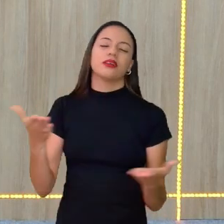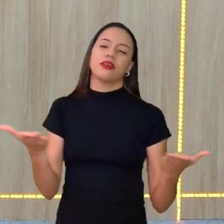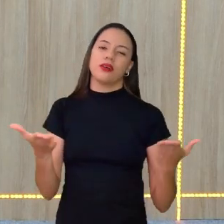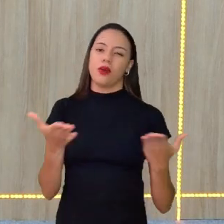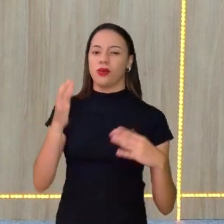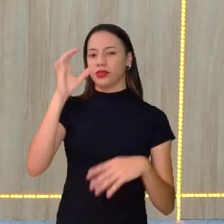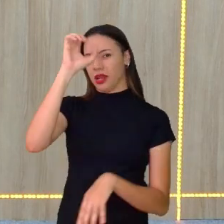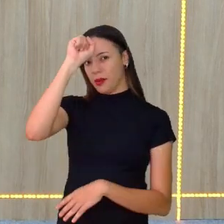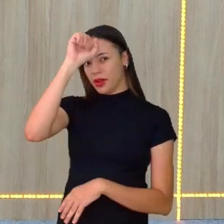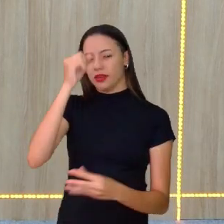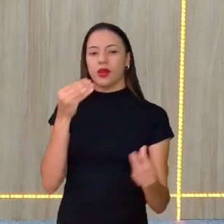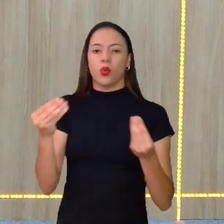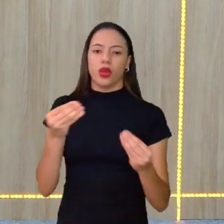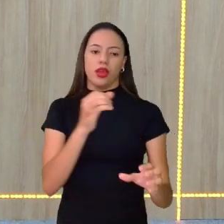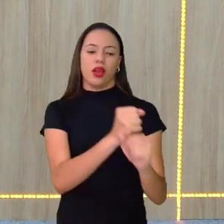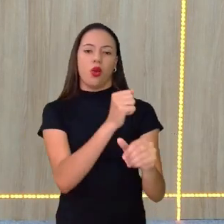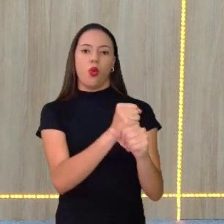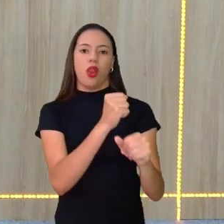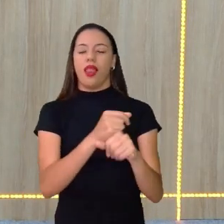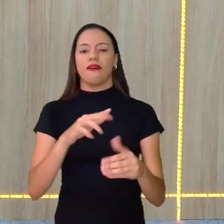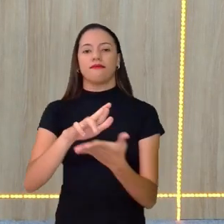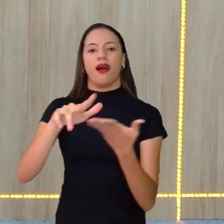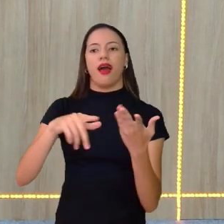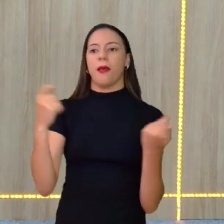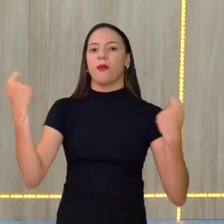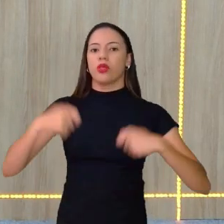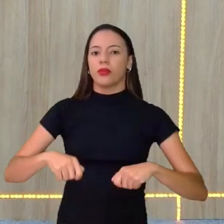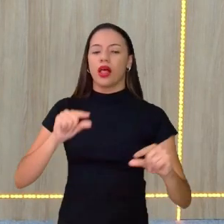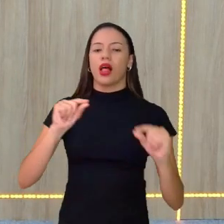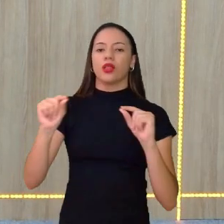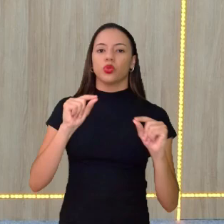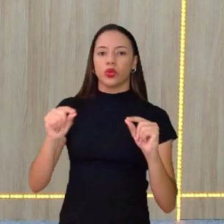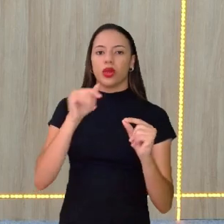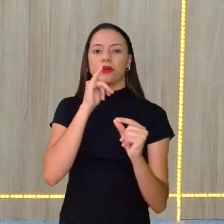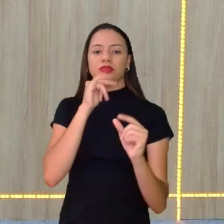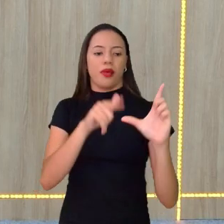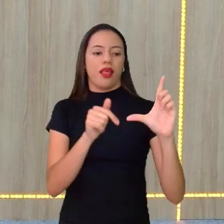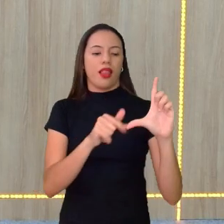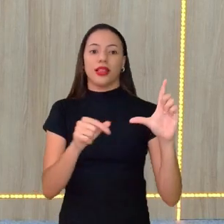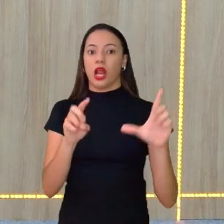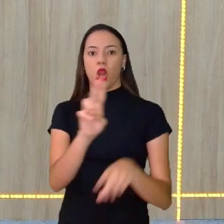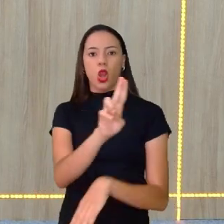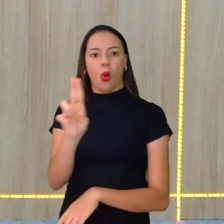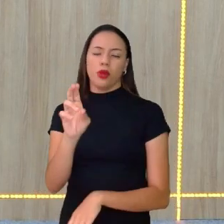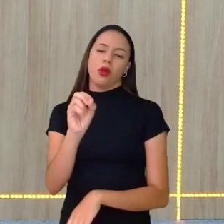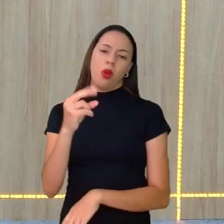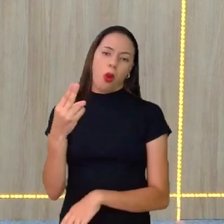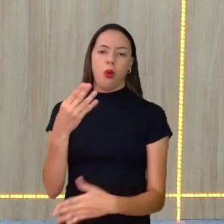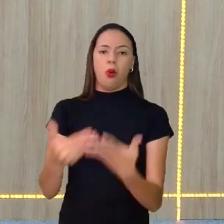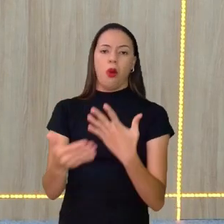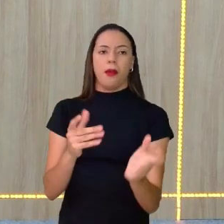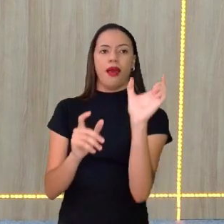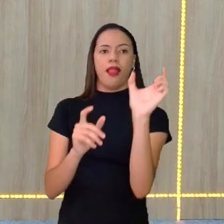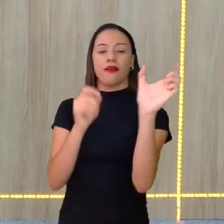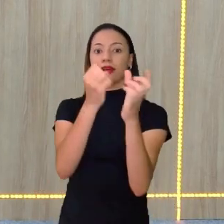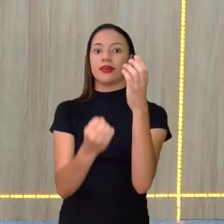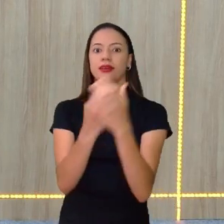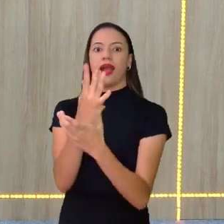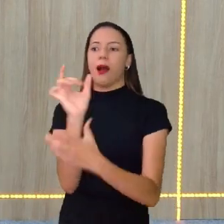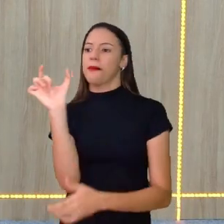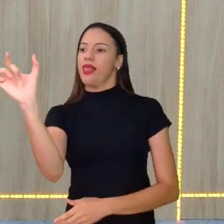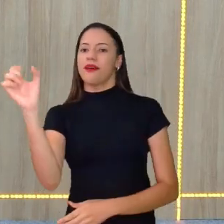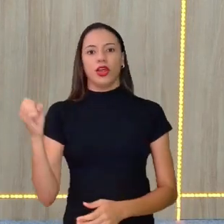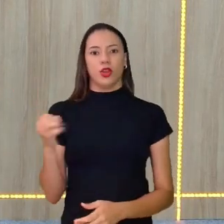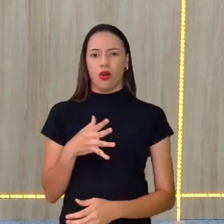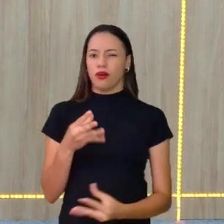a calcular essas possibilidades de inverter as letras do seu nome ou de qualquer palavra e gerar uma nova palavra, e a gente vai ver